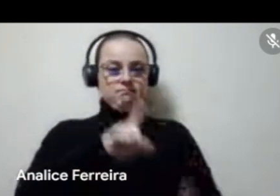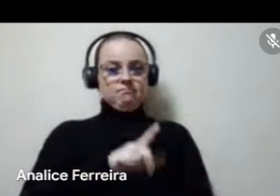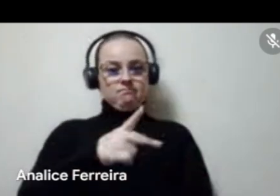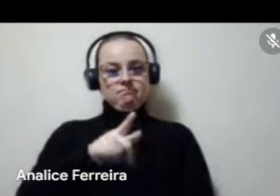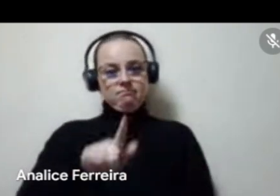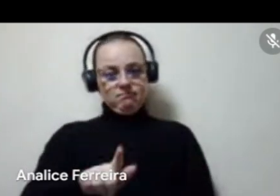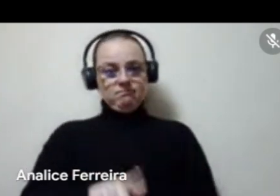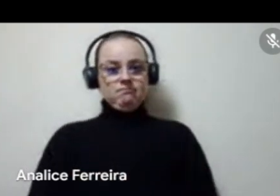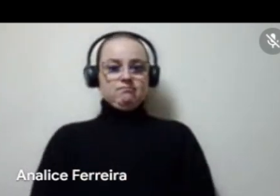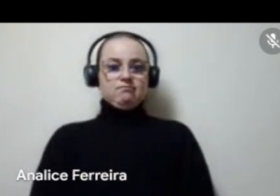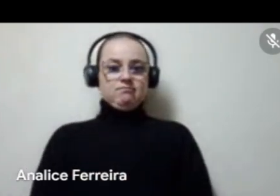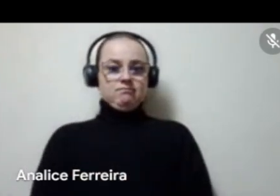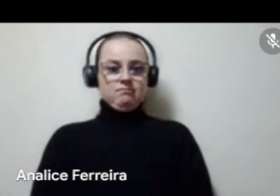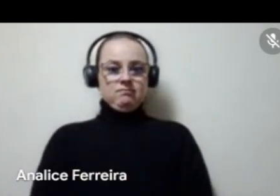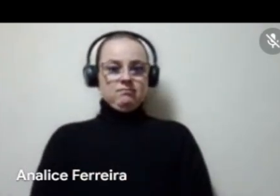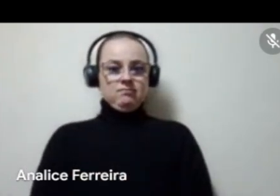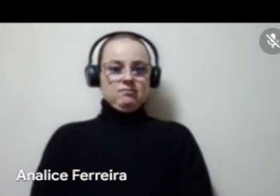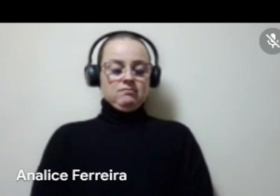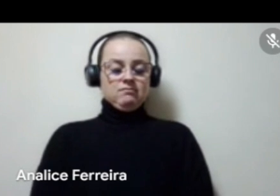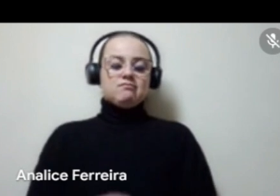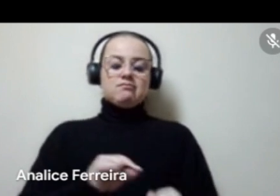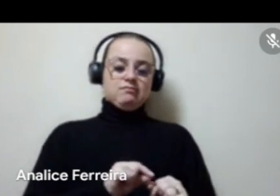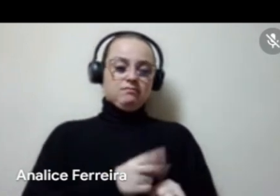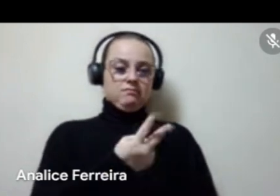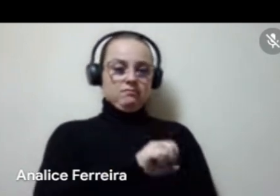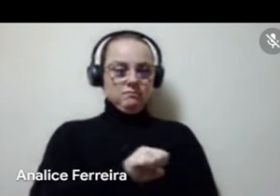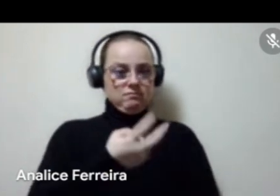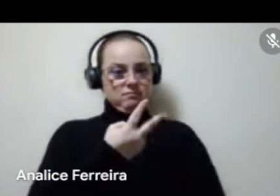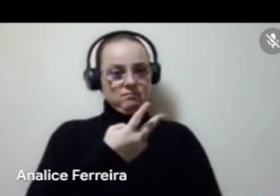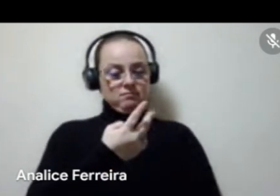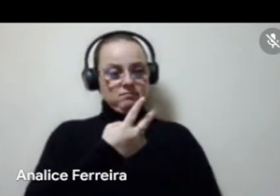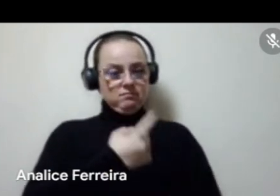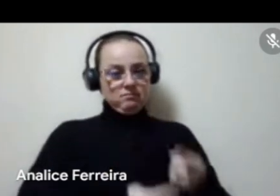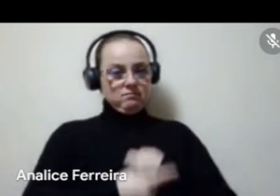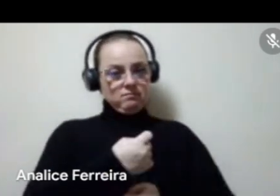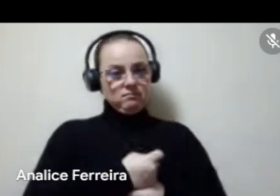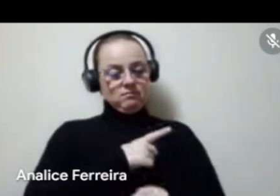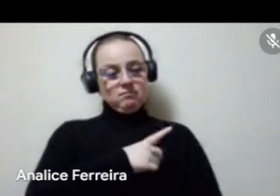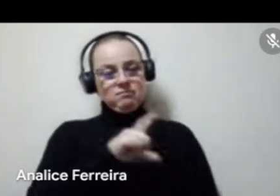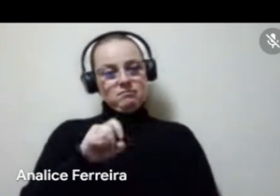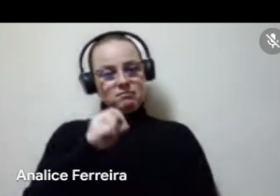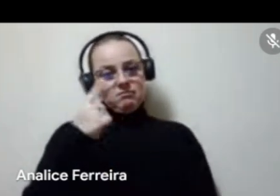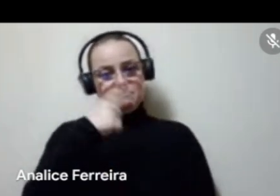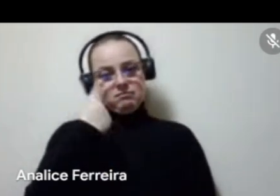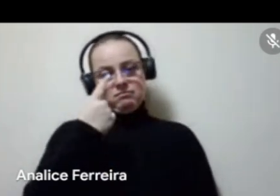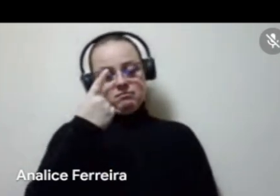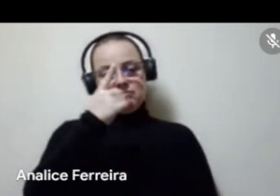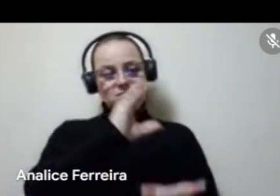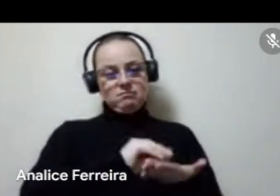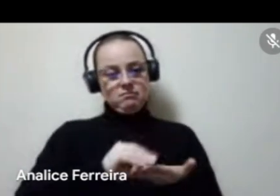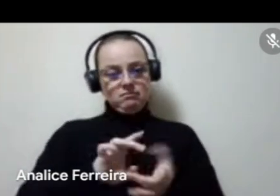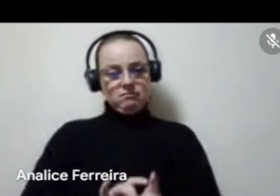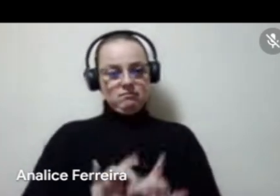feitos no segundo semestre do ano passado, são mais de 100 horas de gravação disponíveis